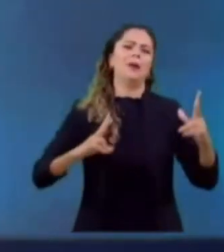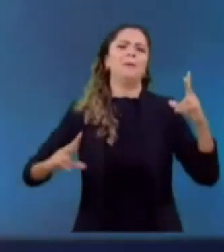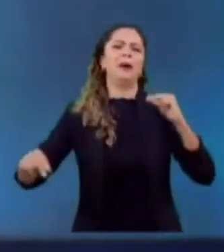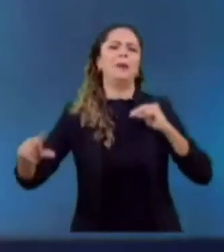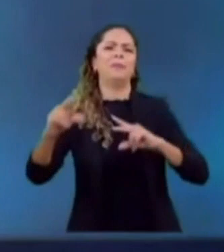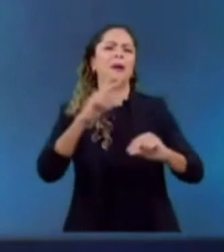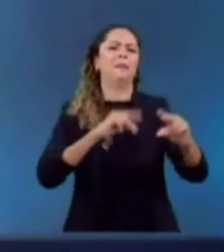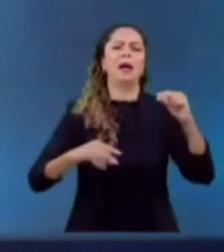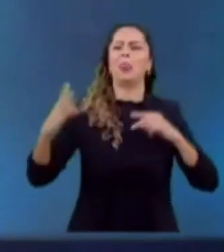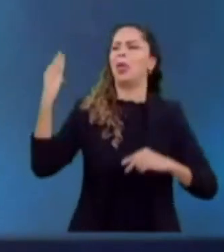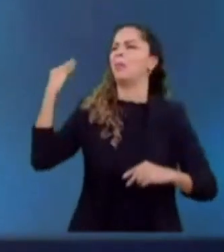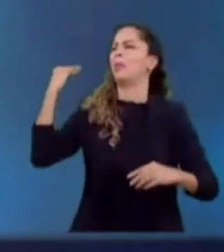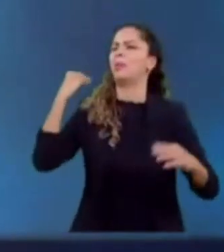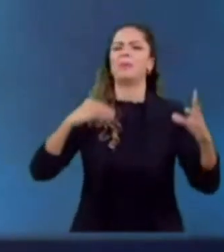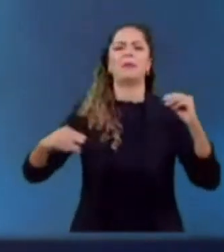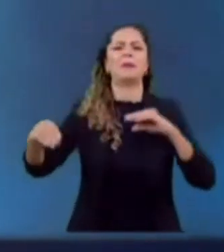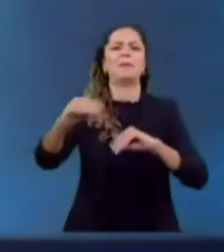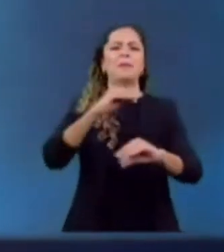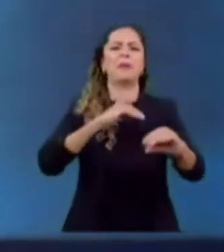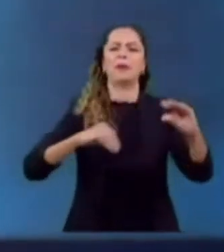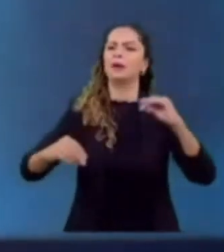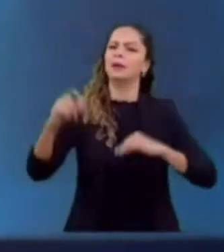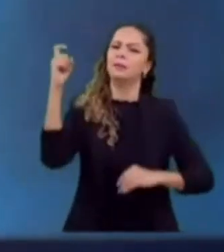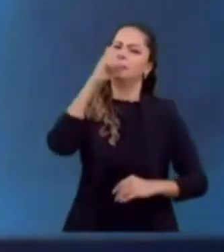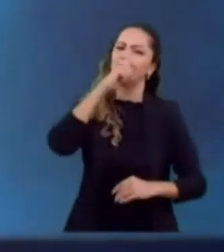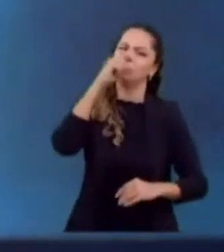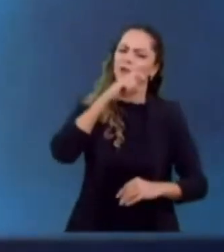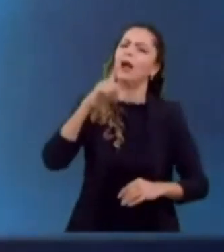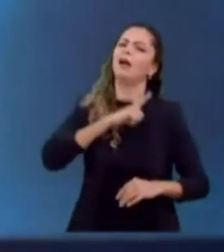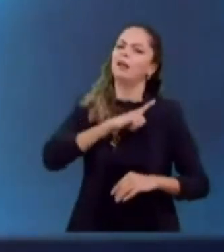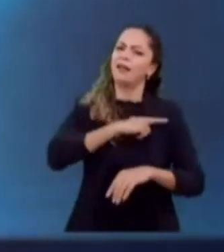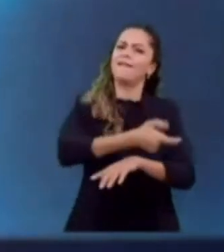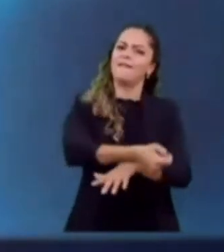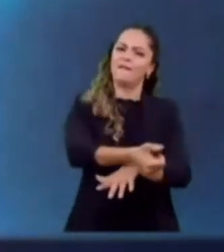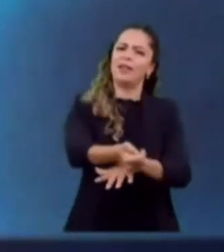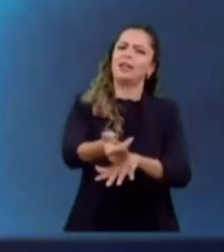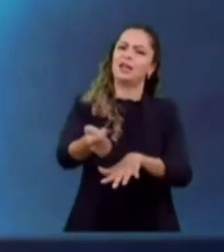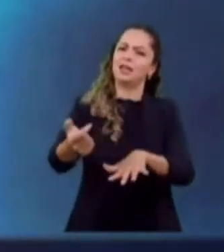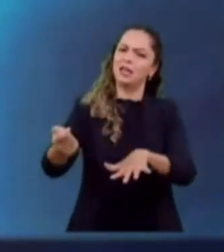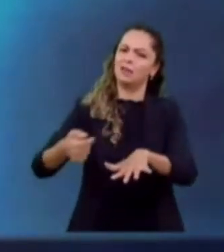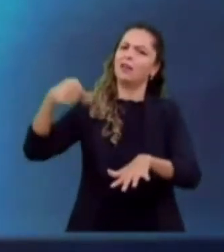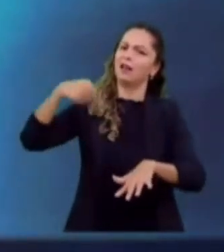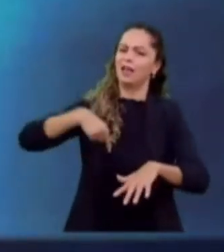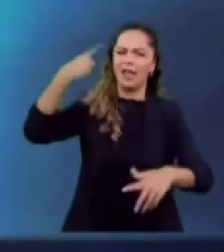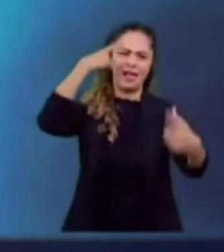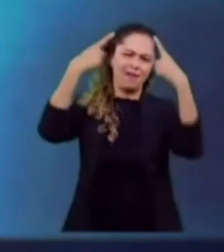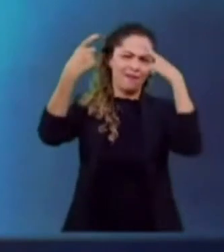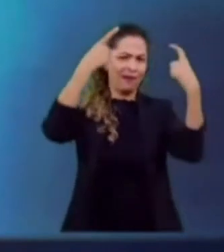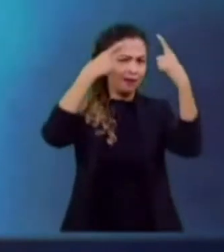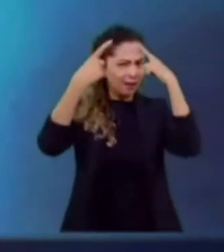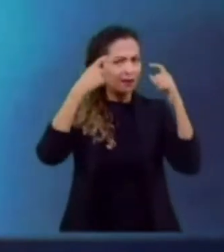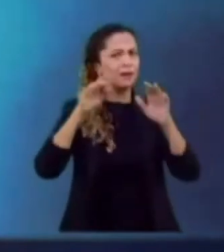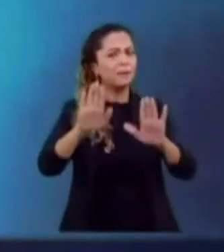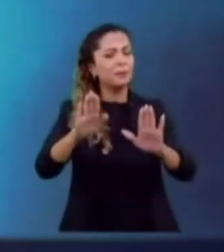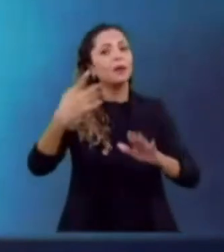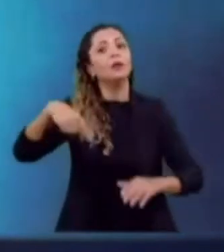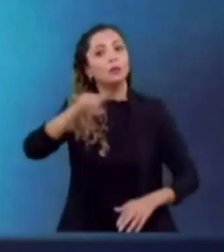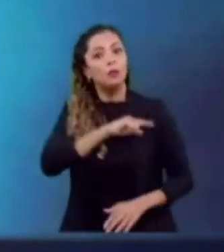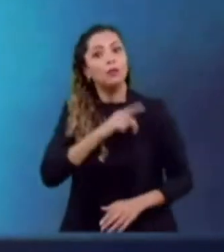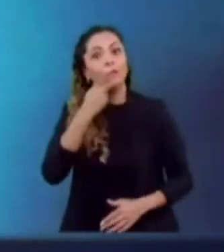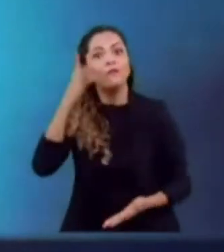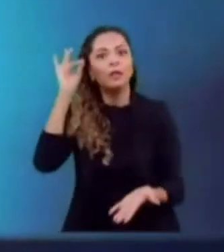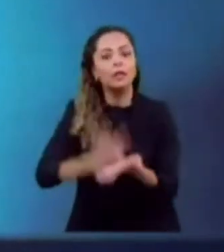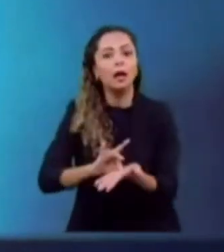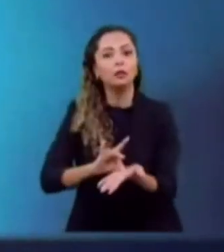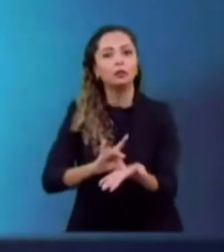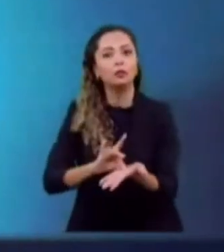nós precisamos parar de mentira. São muitas fake news que são inventadas aqui. Vocês, nós precisamos falar a verdade. O